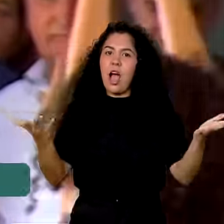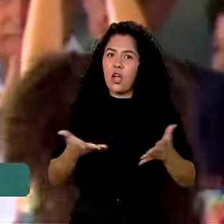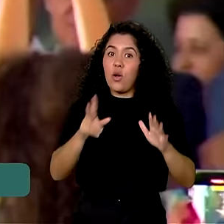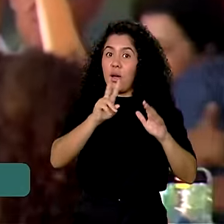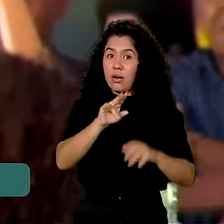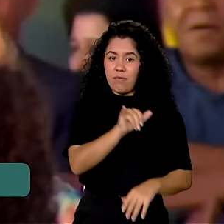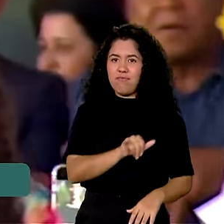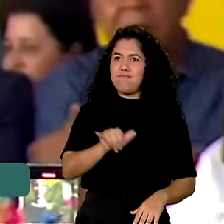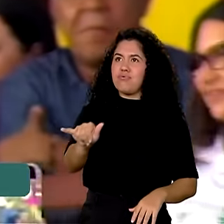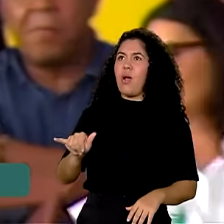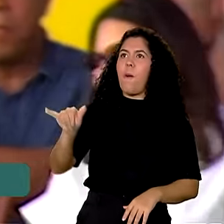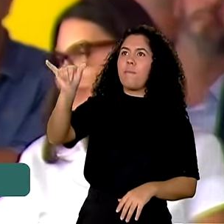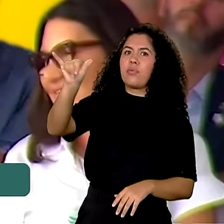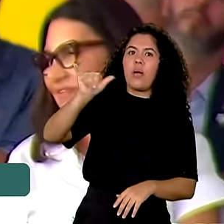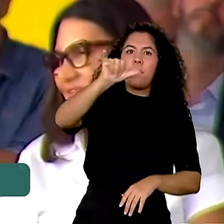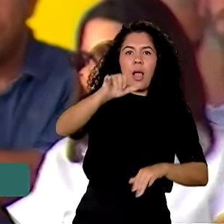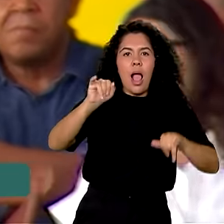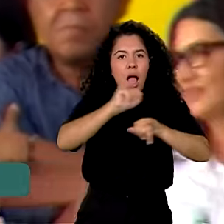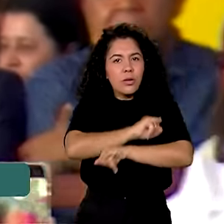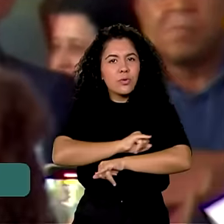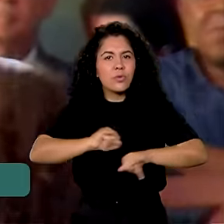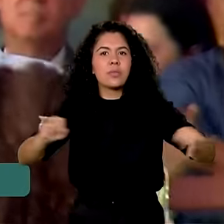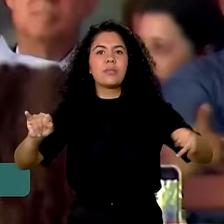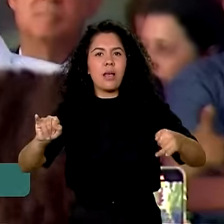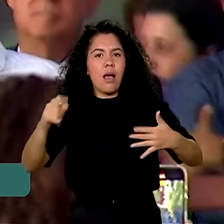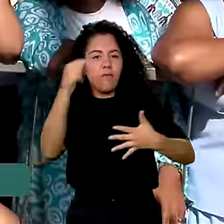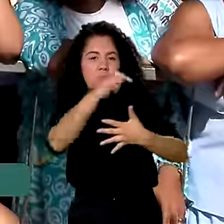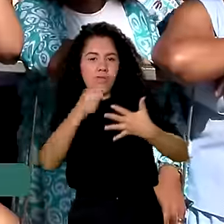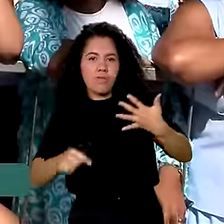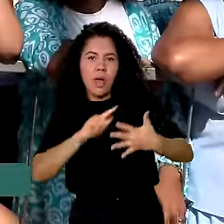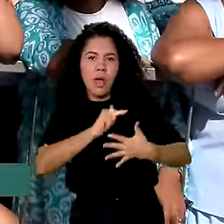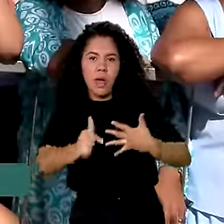Brasil para anunciar as coisas que a gente vai fazer.